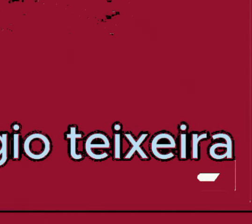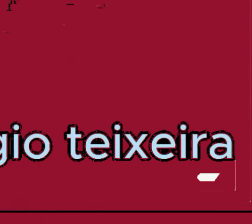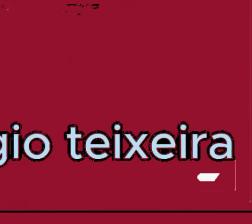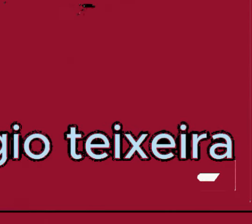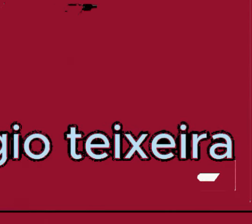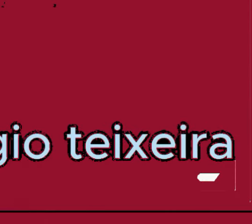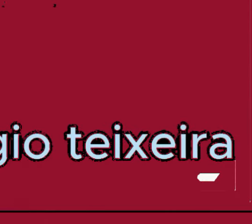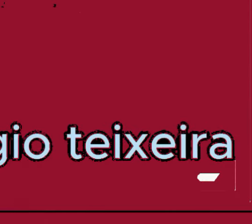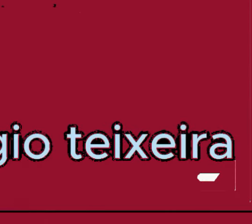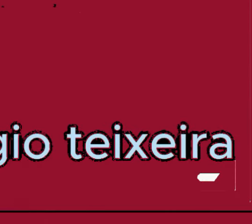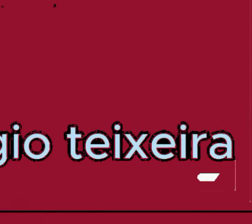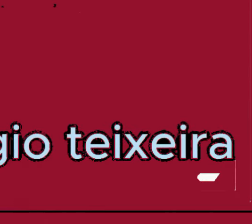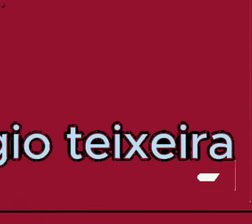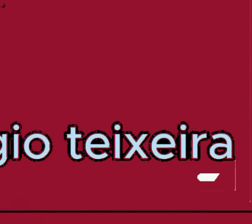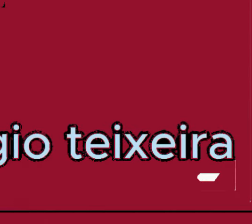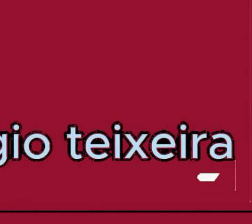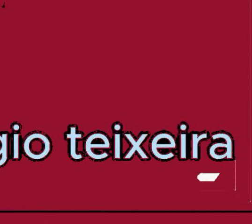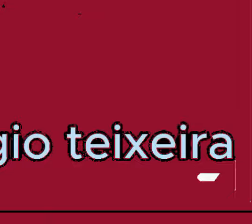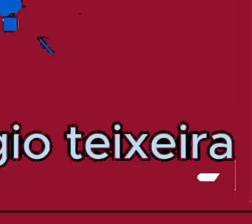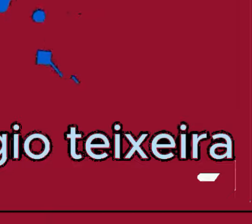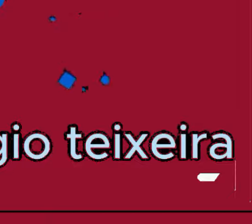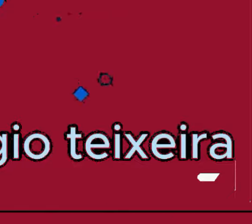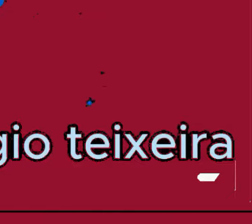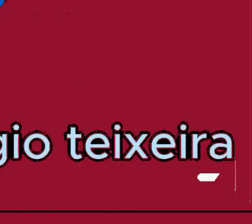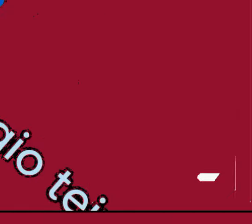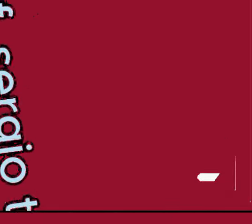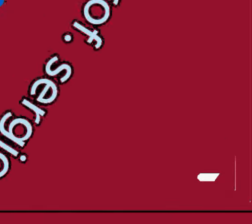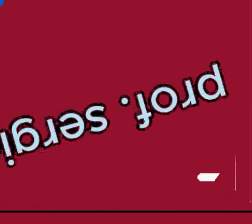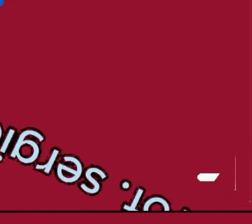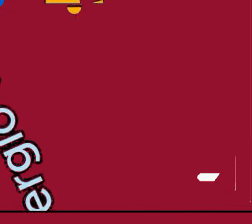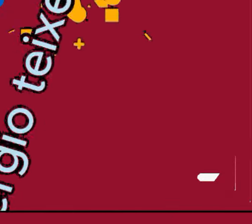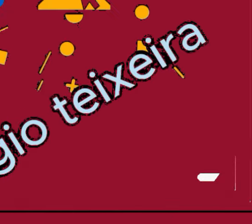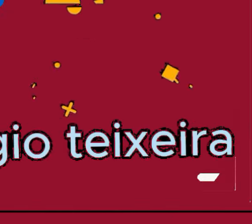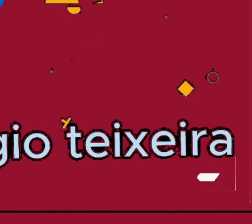e am amém? E aí